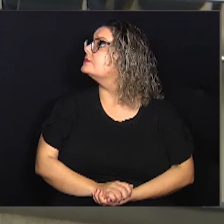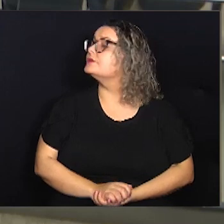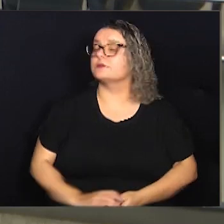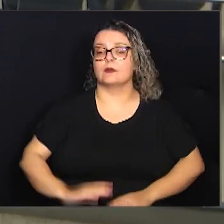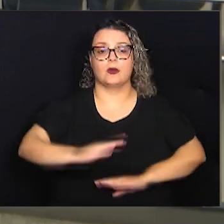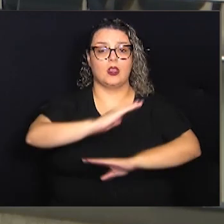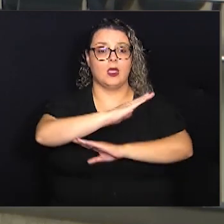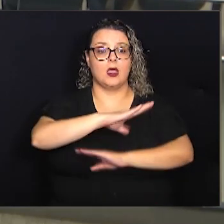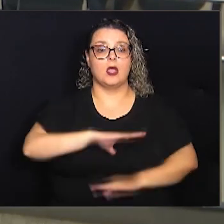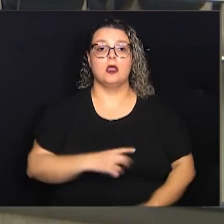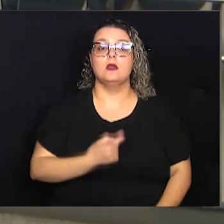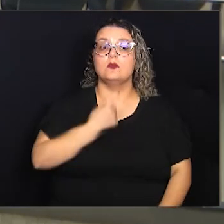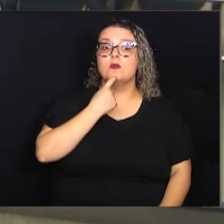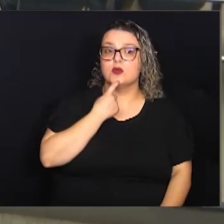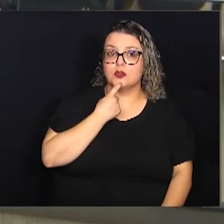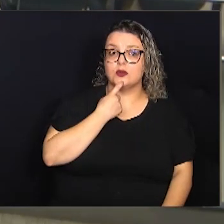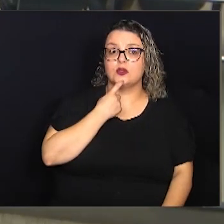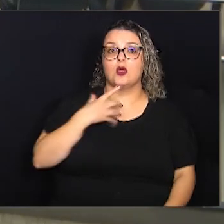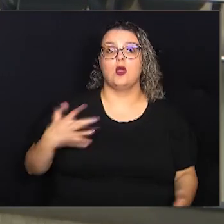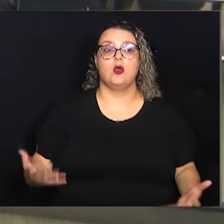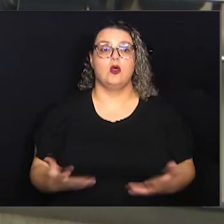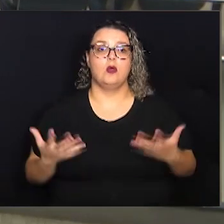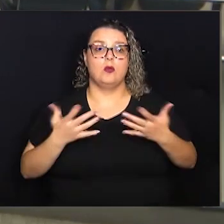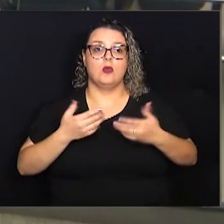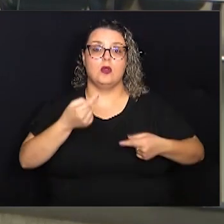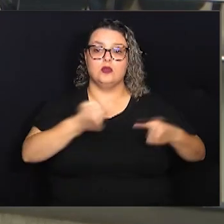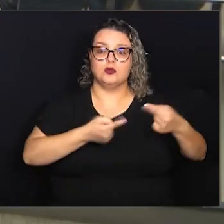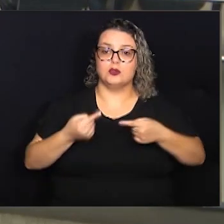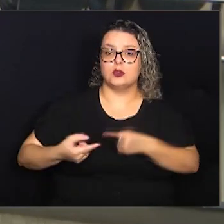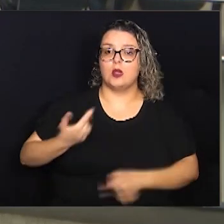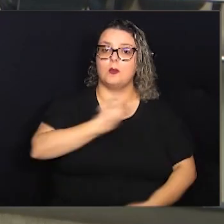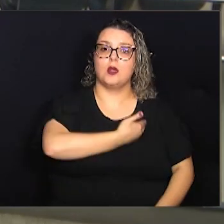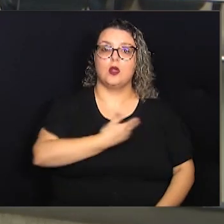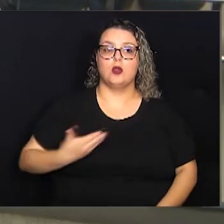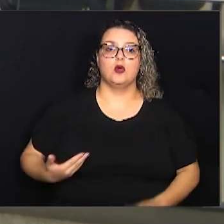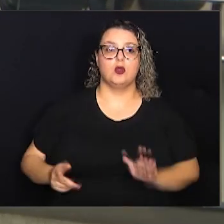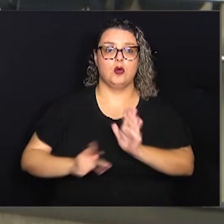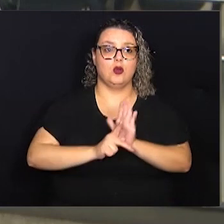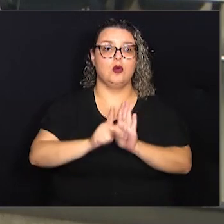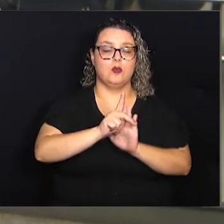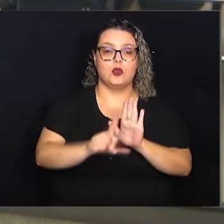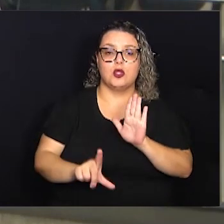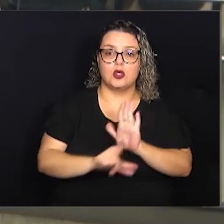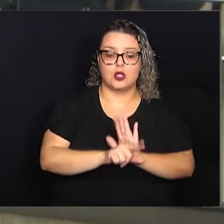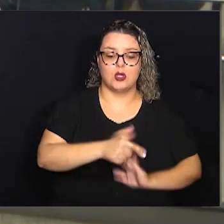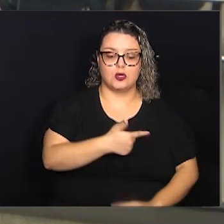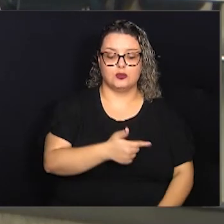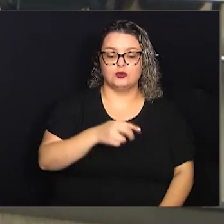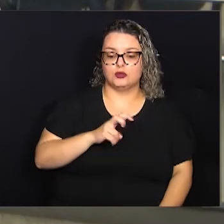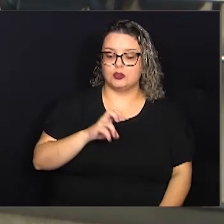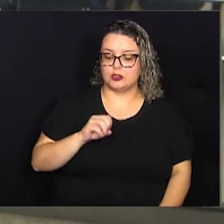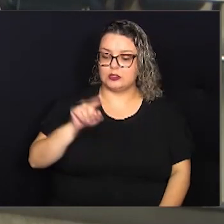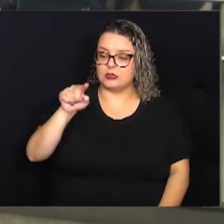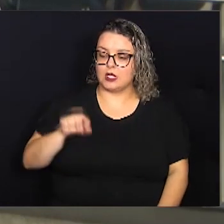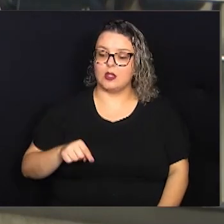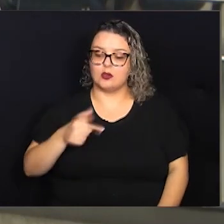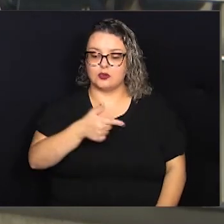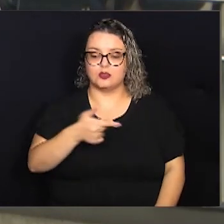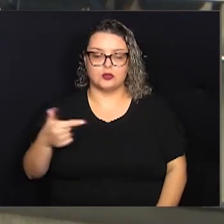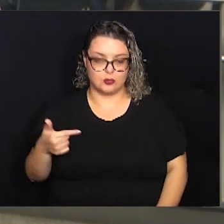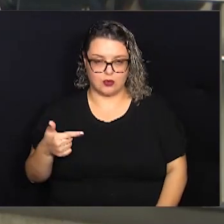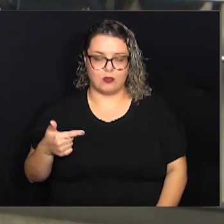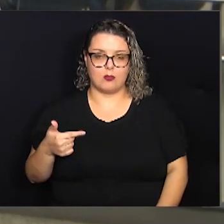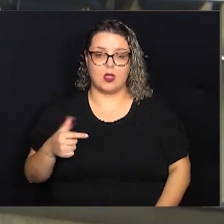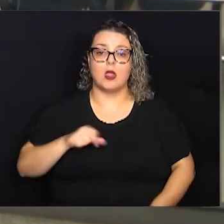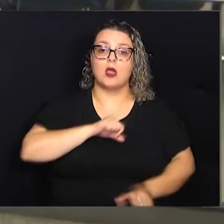A Câmara Municipal de Campinas promoveu o debate público sobre o projeto de lei 250 de